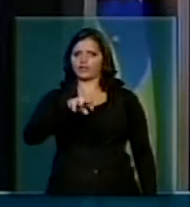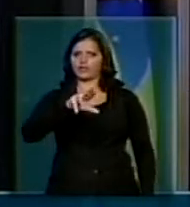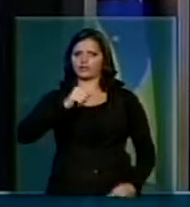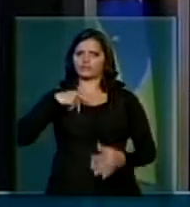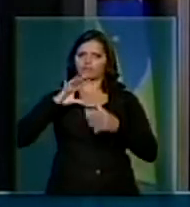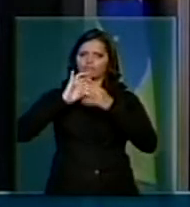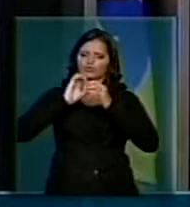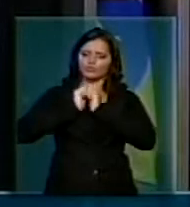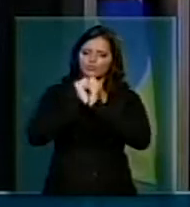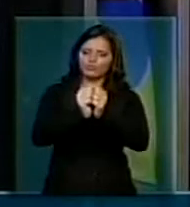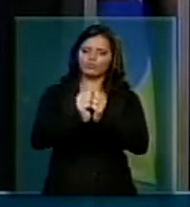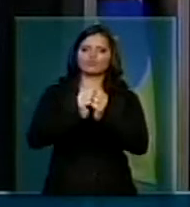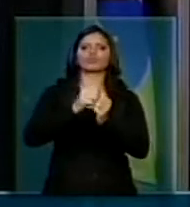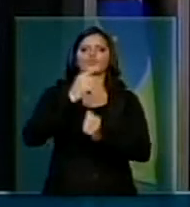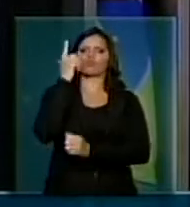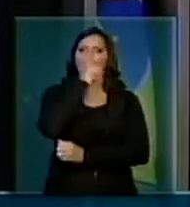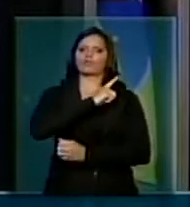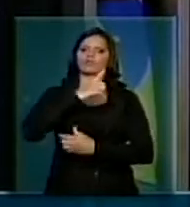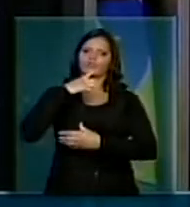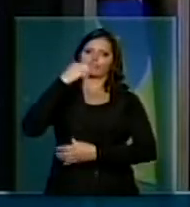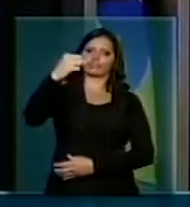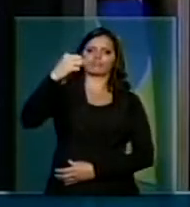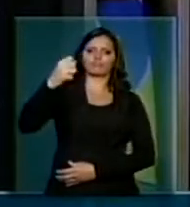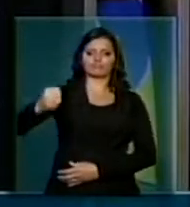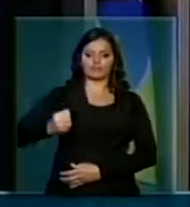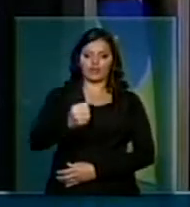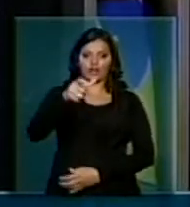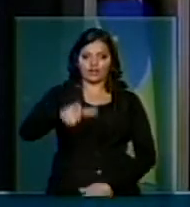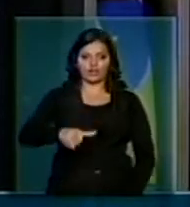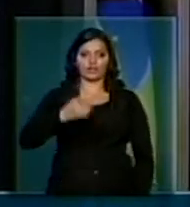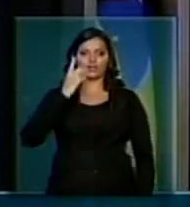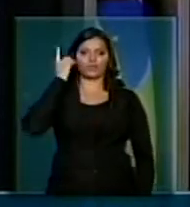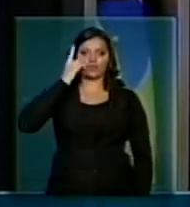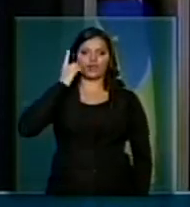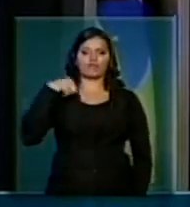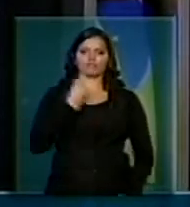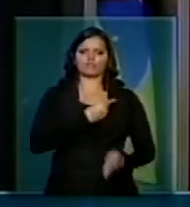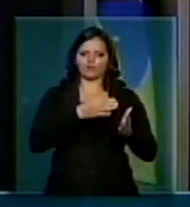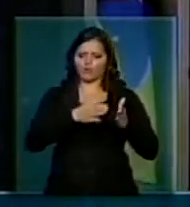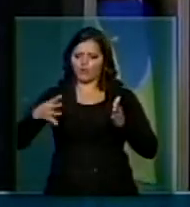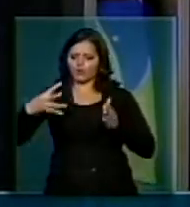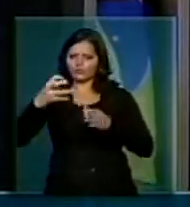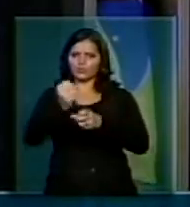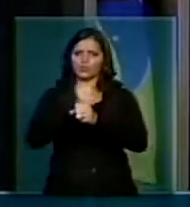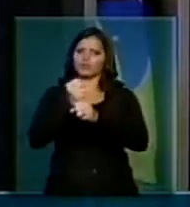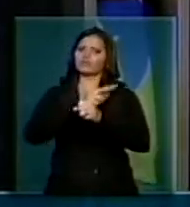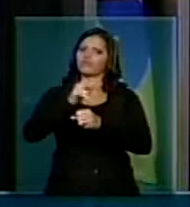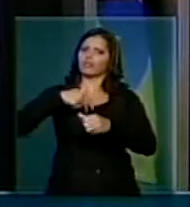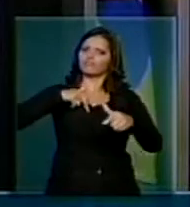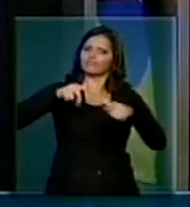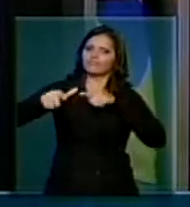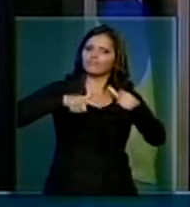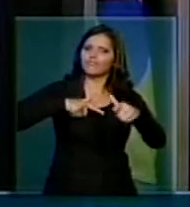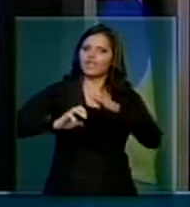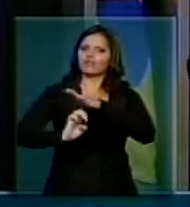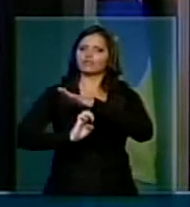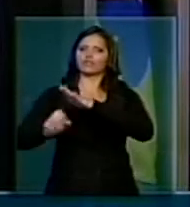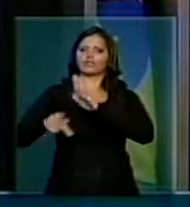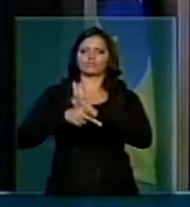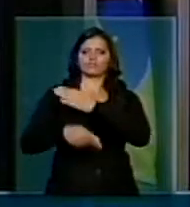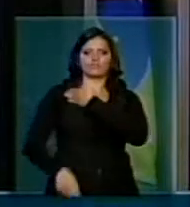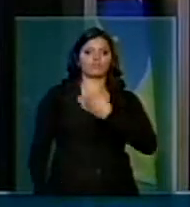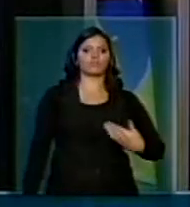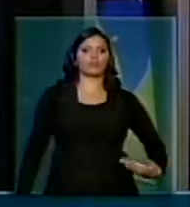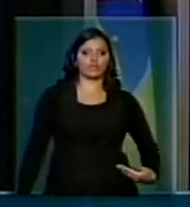na minha eleição e nós vamos buscar corresponder. Nosso mandato vai ser um instrumento das entidades, um